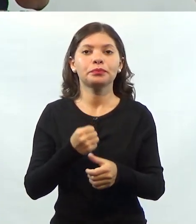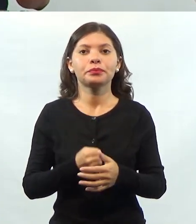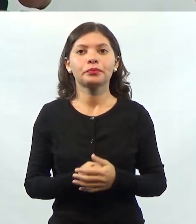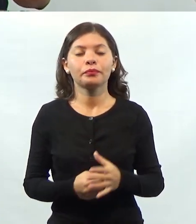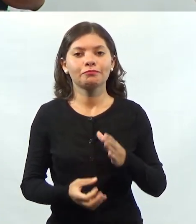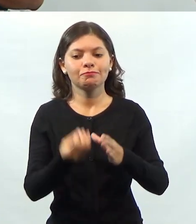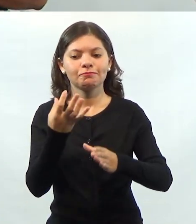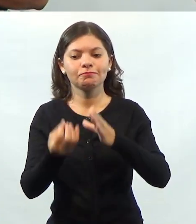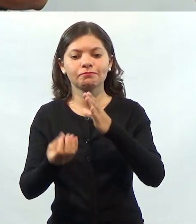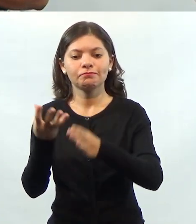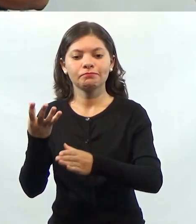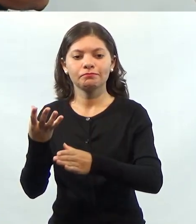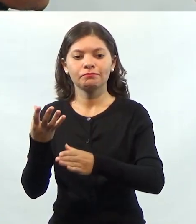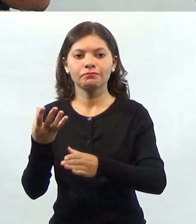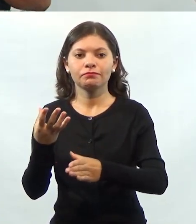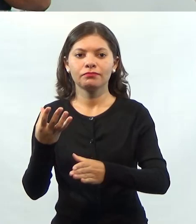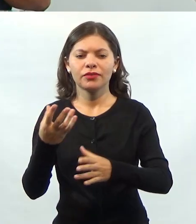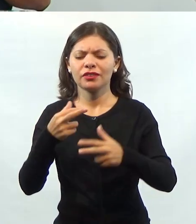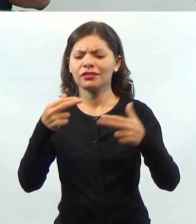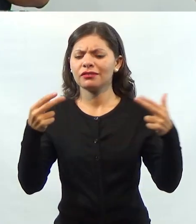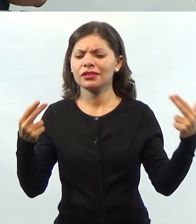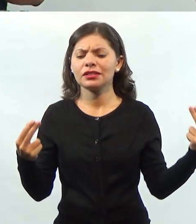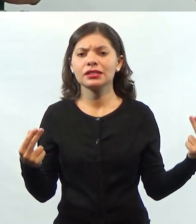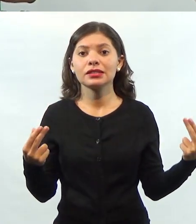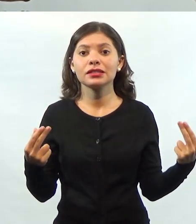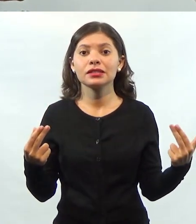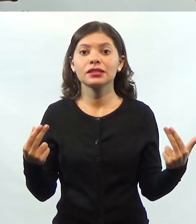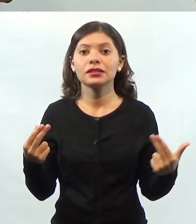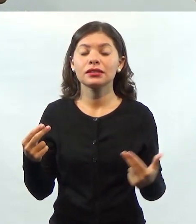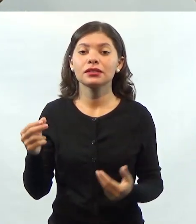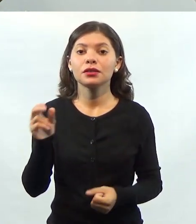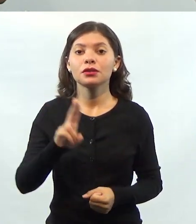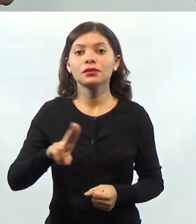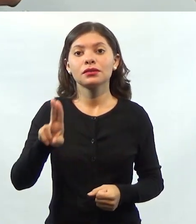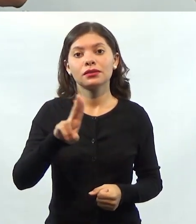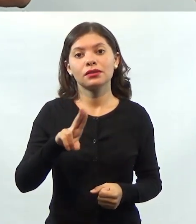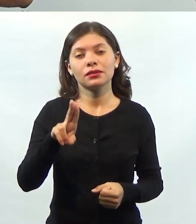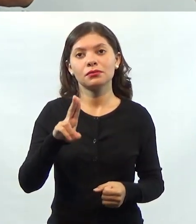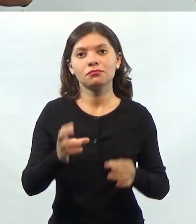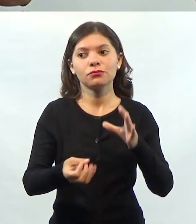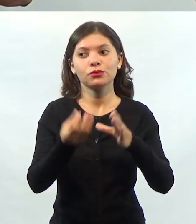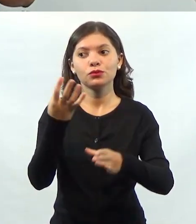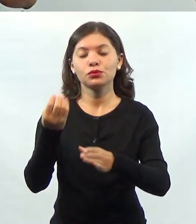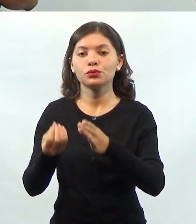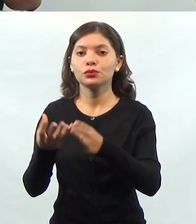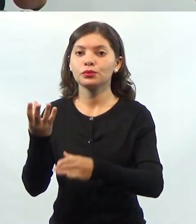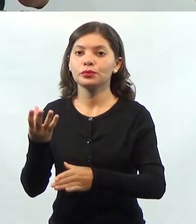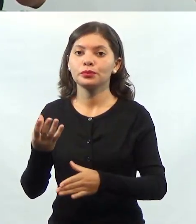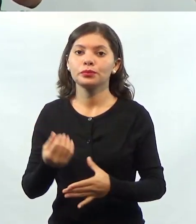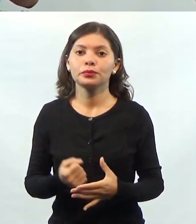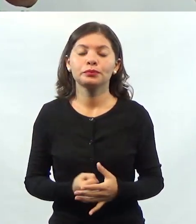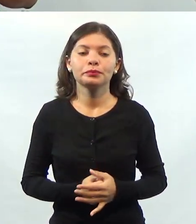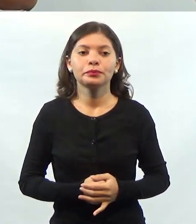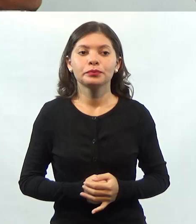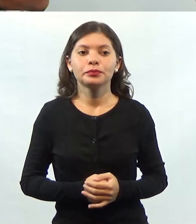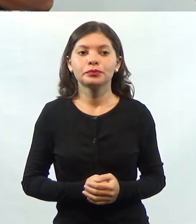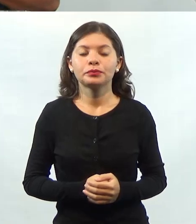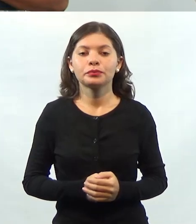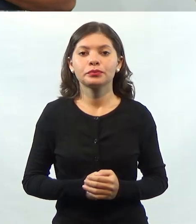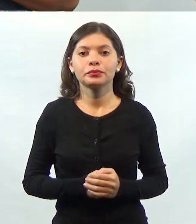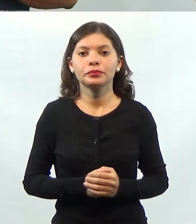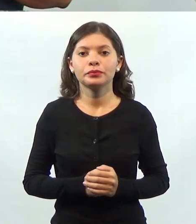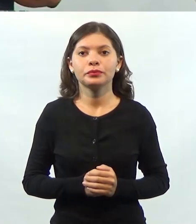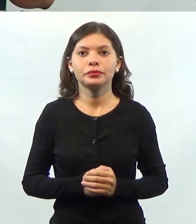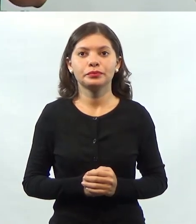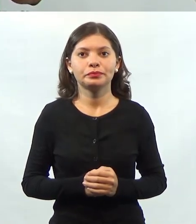empresa fabricante de móveis, ela vai ser utilizada para a de outros bens, dos móveis. Então, nesse caso, é um bem de produção.